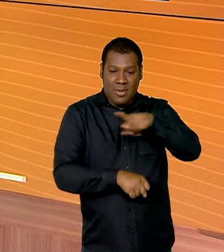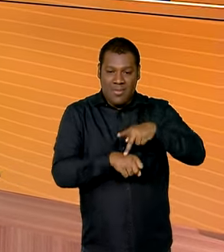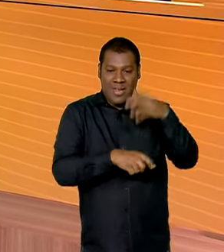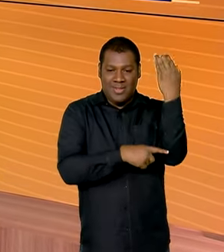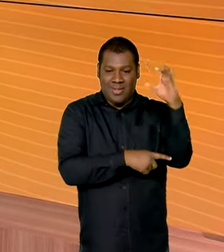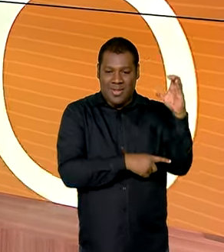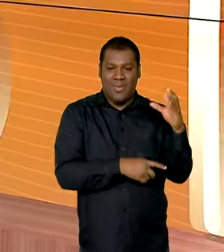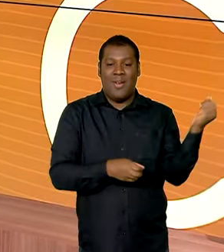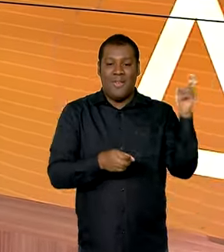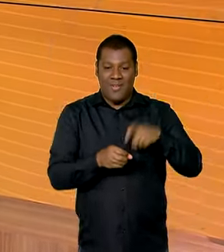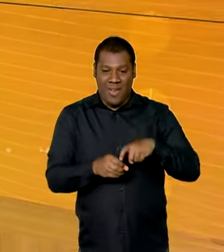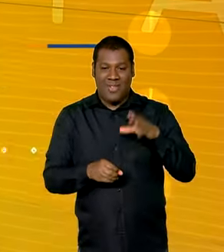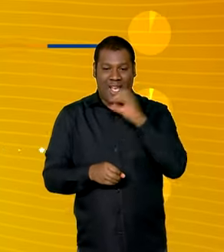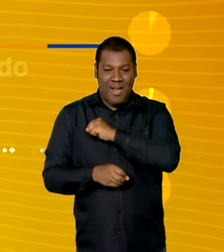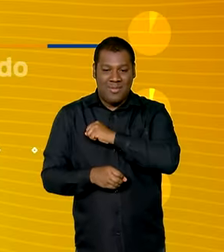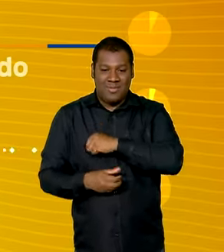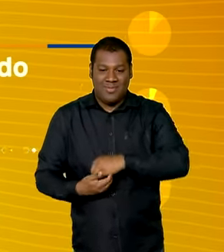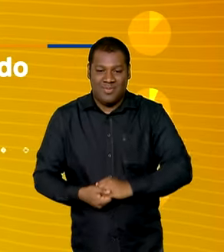A gente volta já.